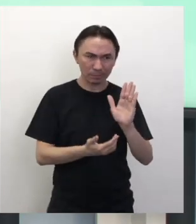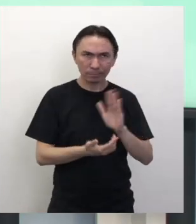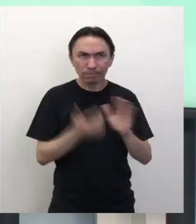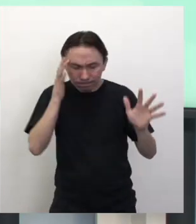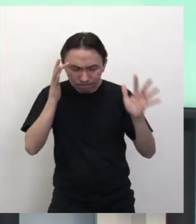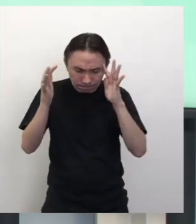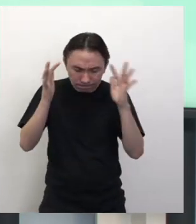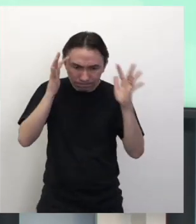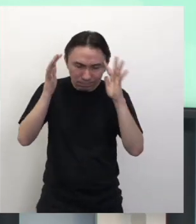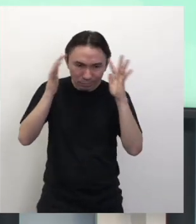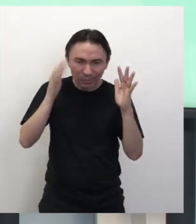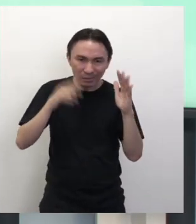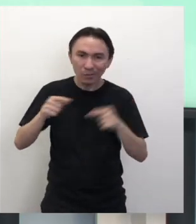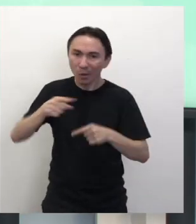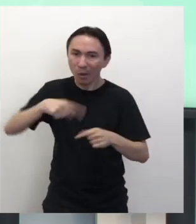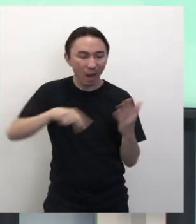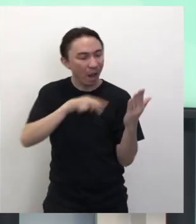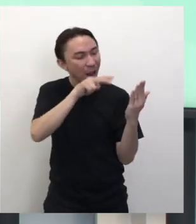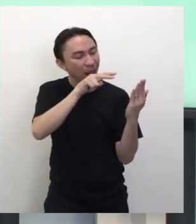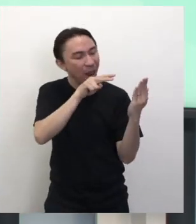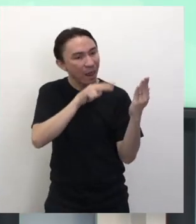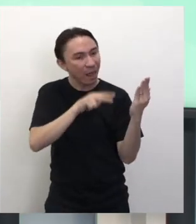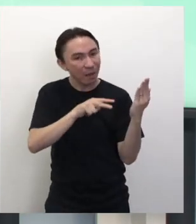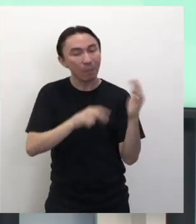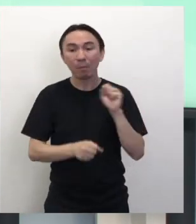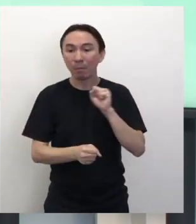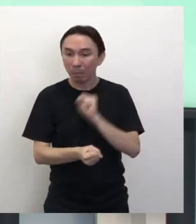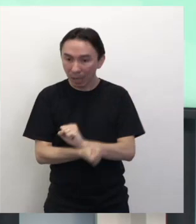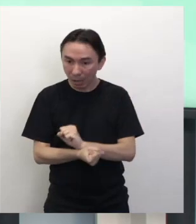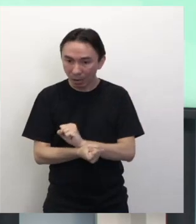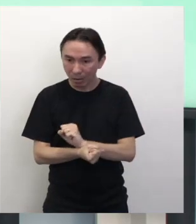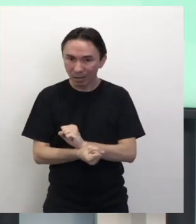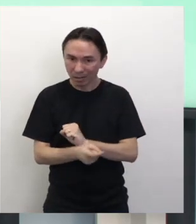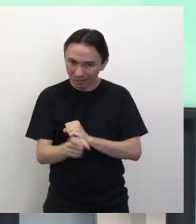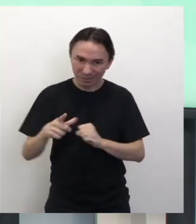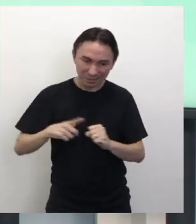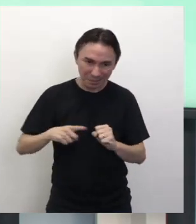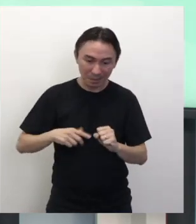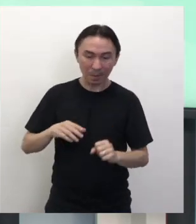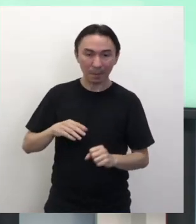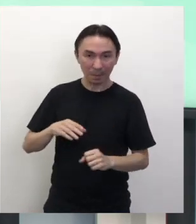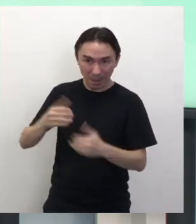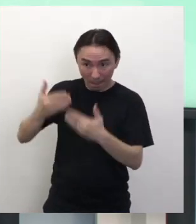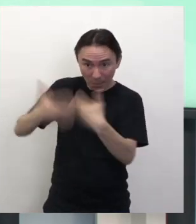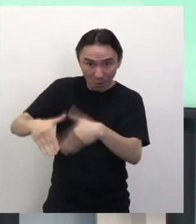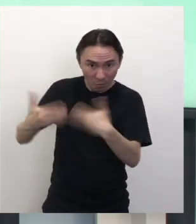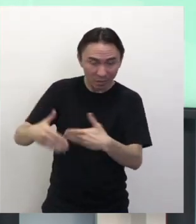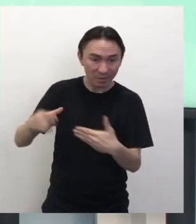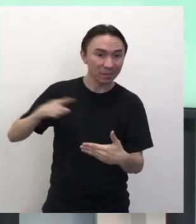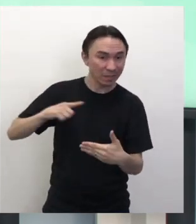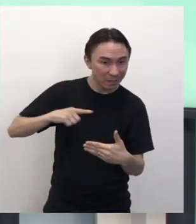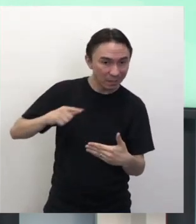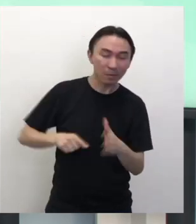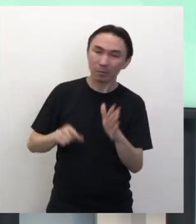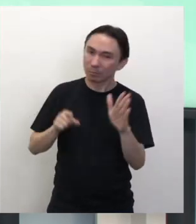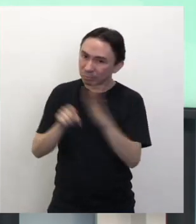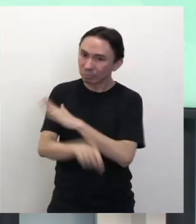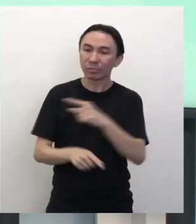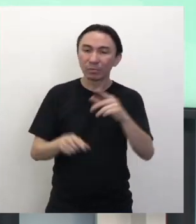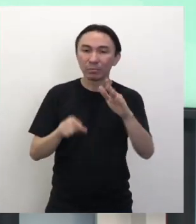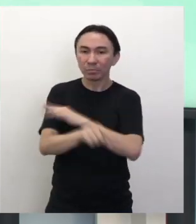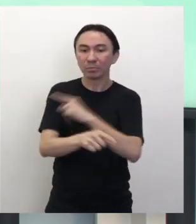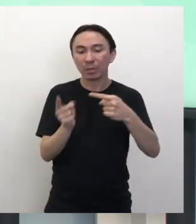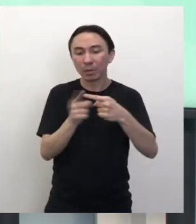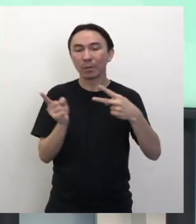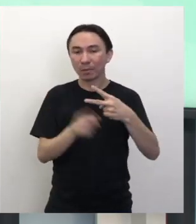a gente começa a leitura, tal, parou. Apesar que na prova tinham duas questões. Uma que levava mais à interpretação e essa, o